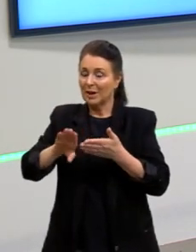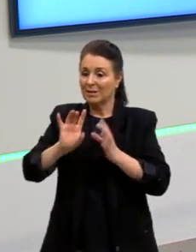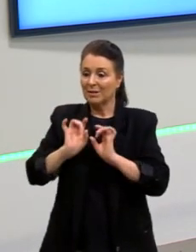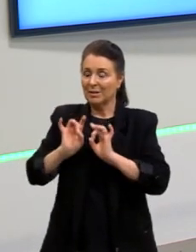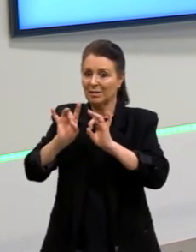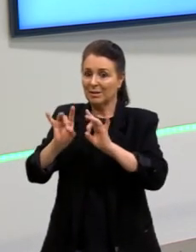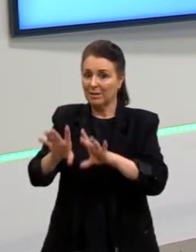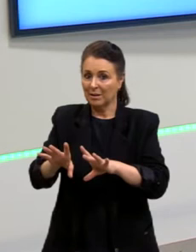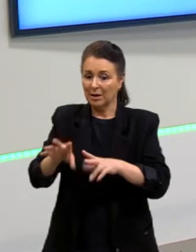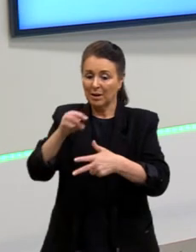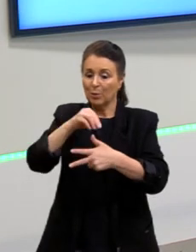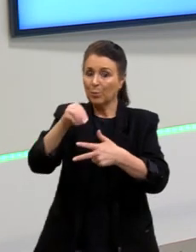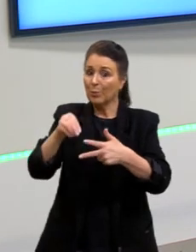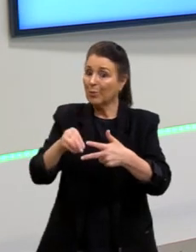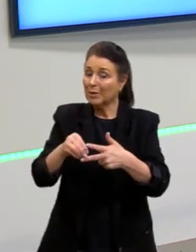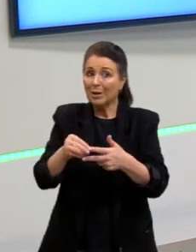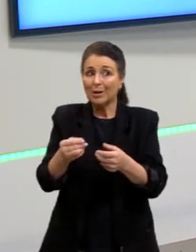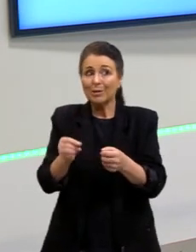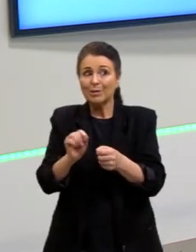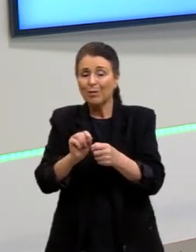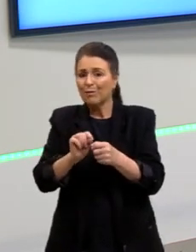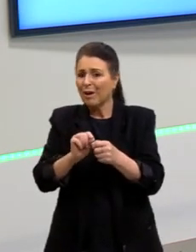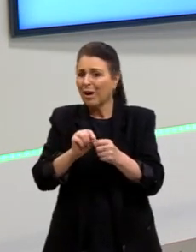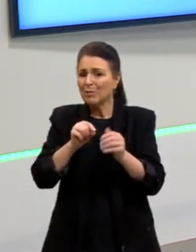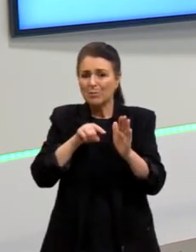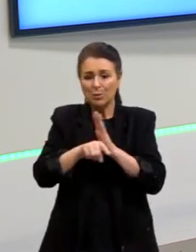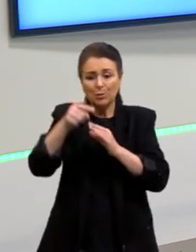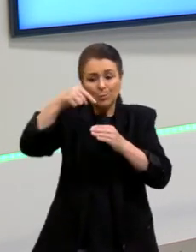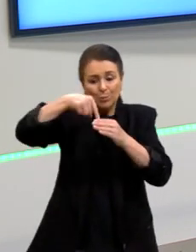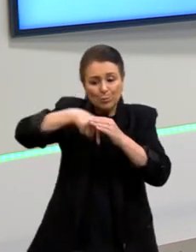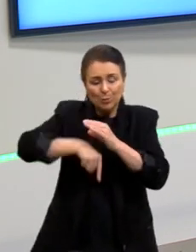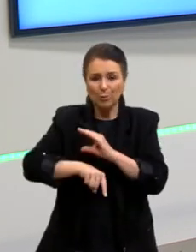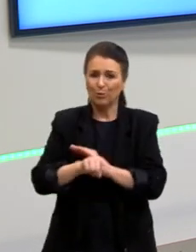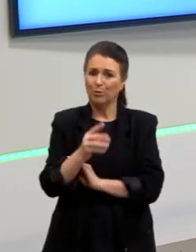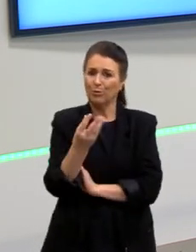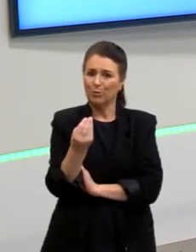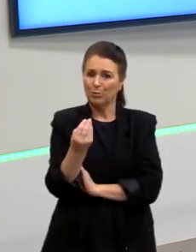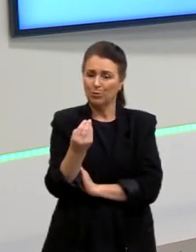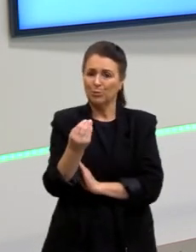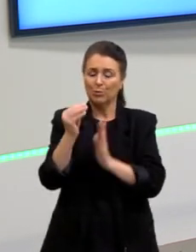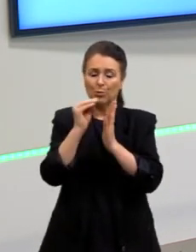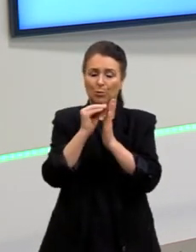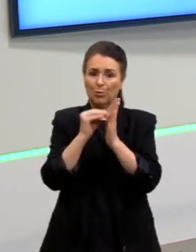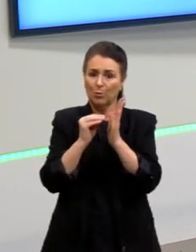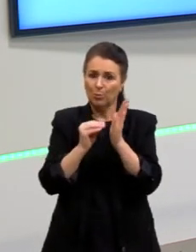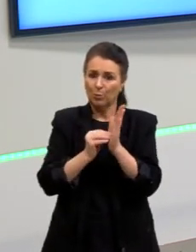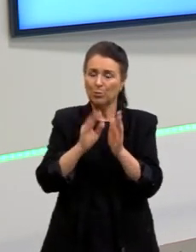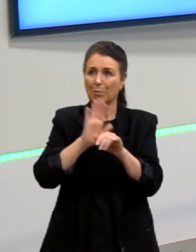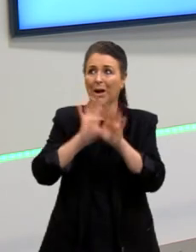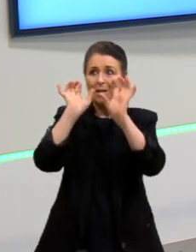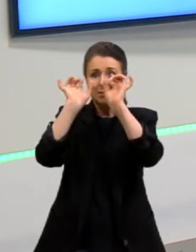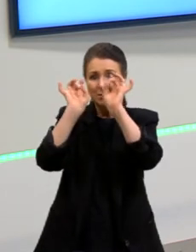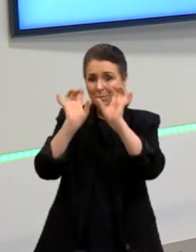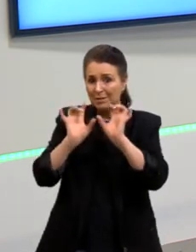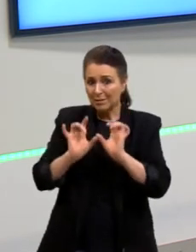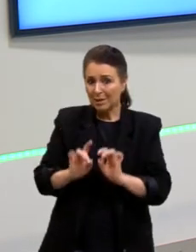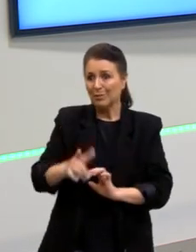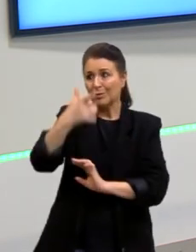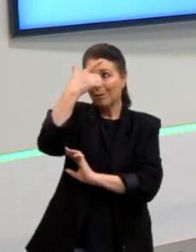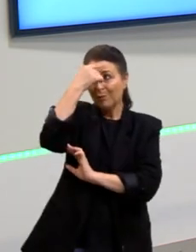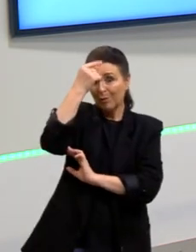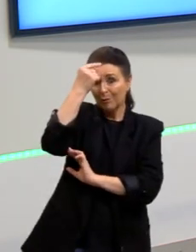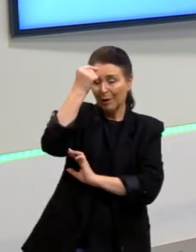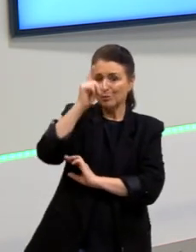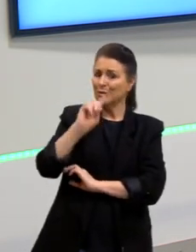Enem acaba não se aprofundando tanto nesses mecanismos, porque são conteúdos mais específicos de graduação, não do